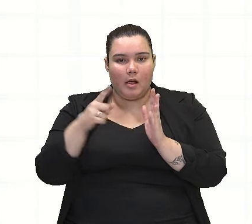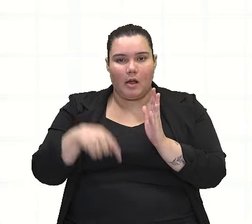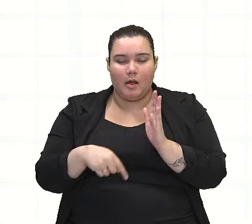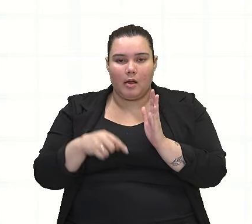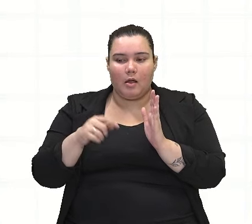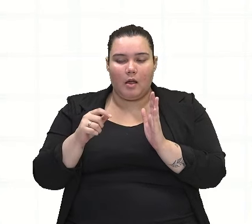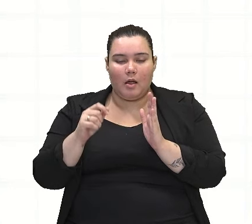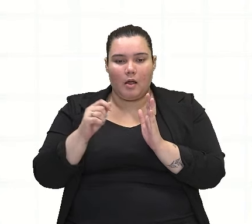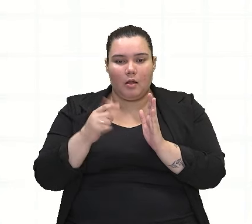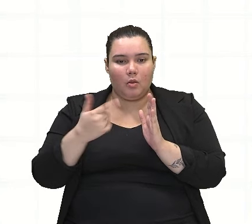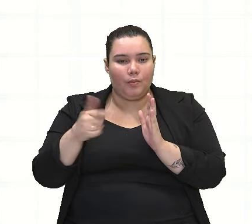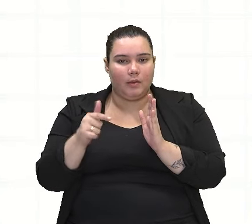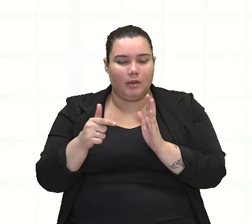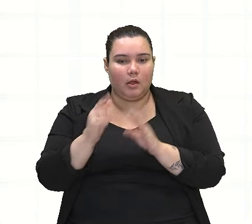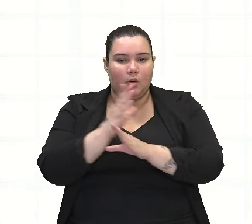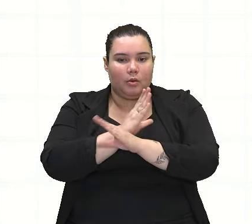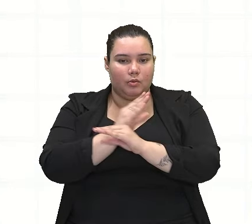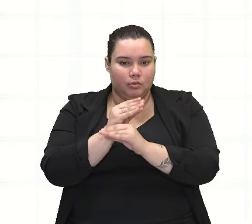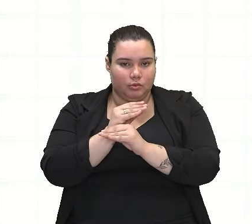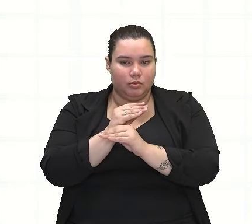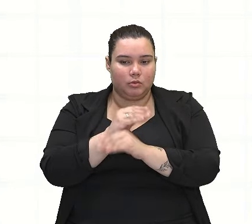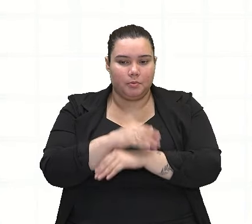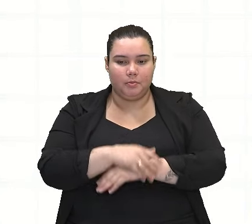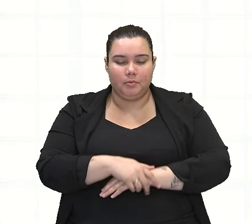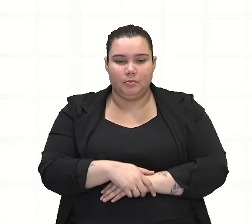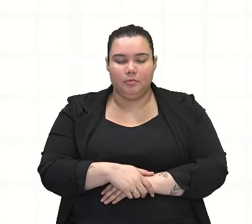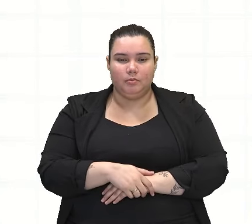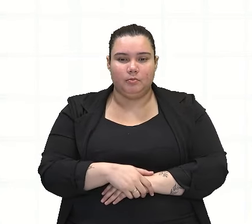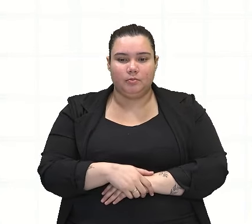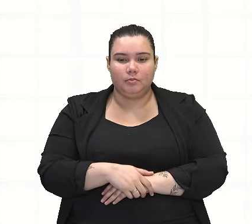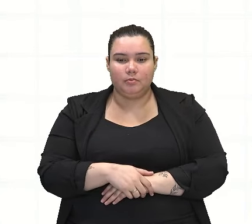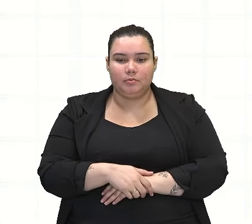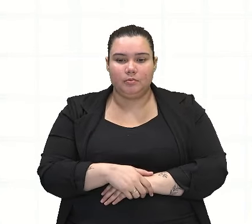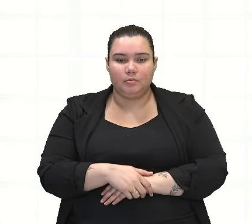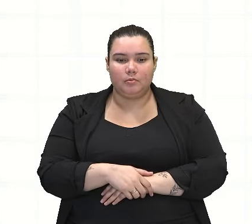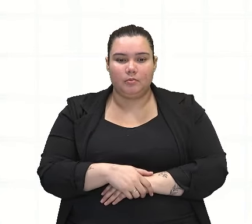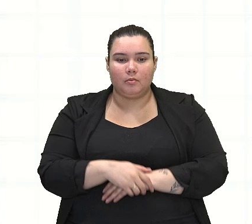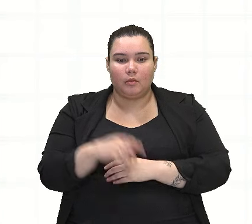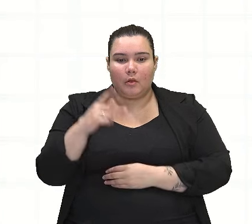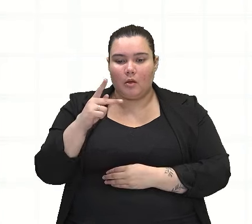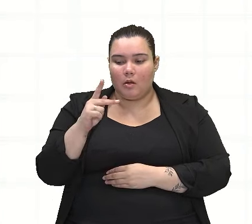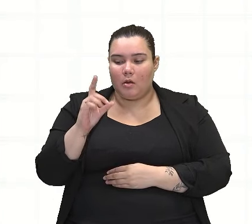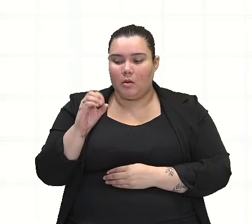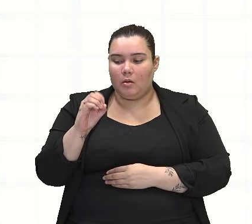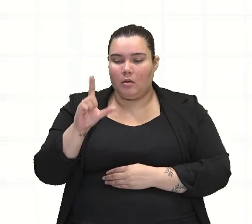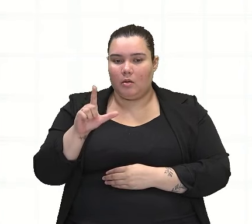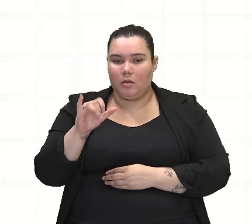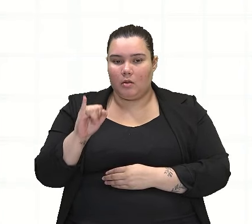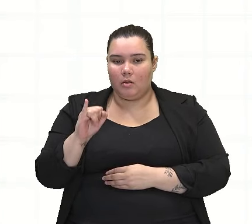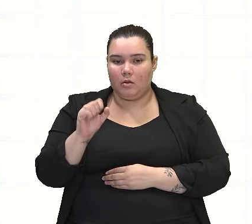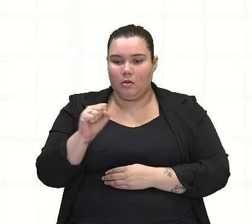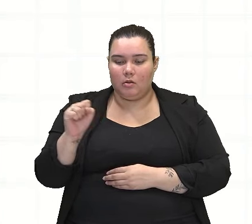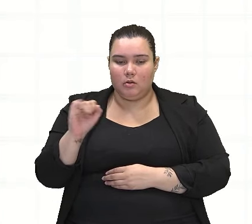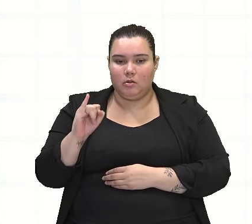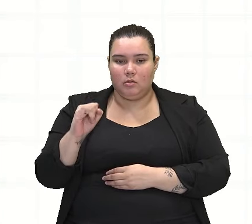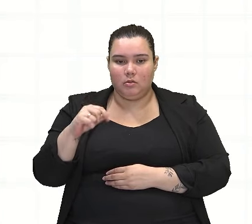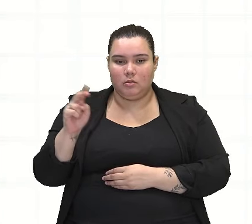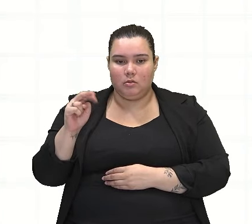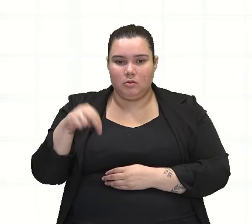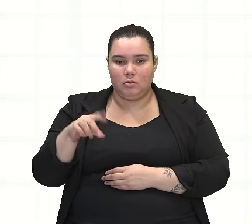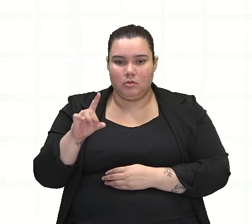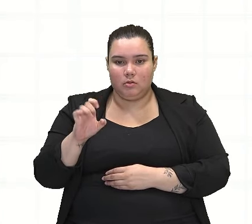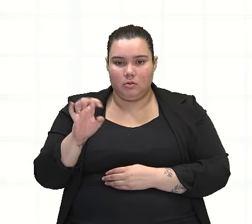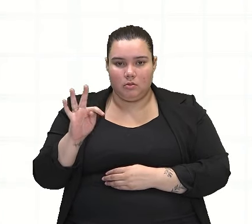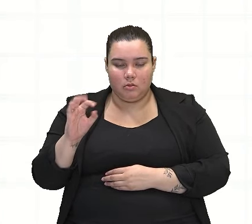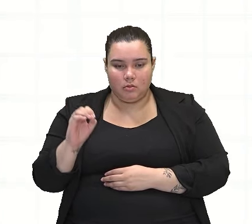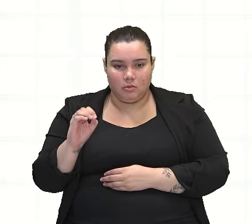certo? Então, assíndeto sem conjunção. E polissíndeto, polissíndeto, ó, poli,